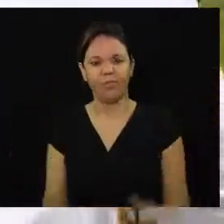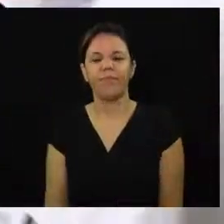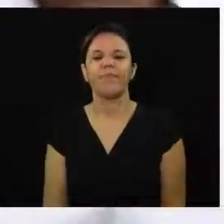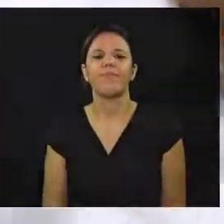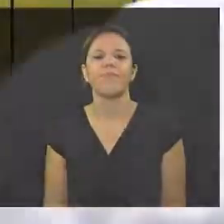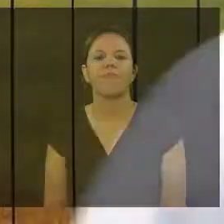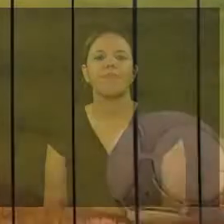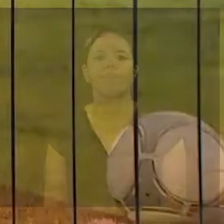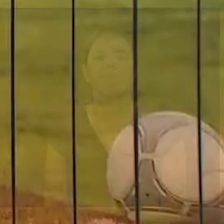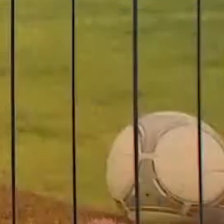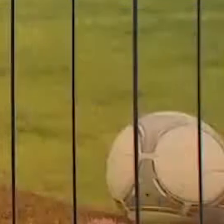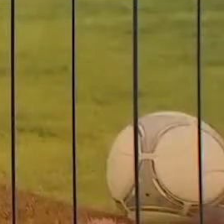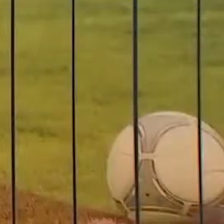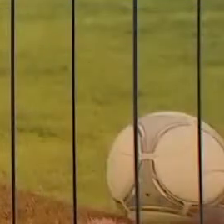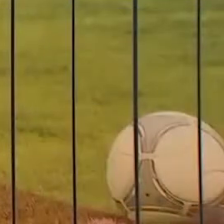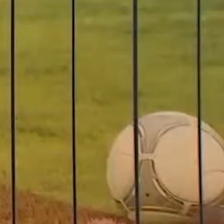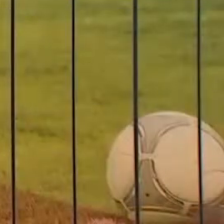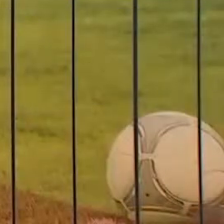tchau tchau